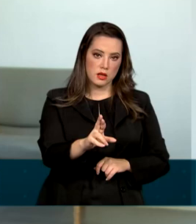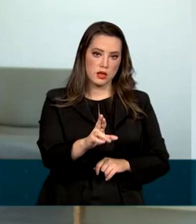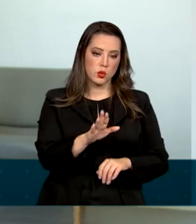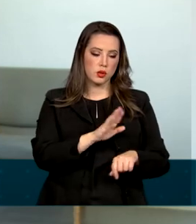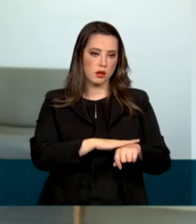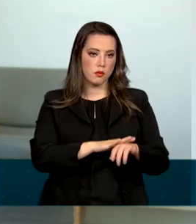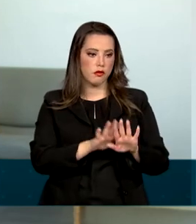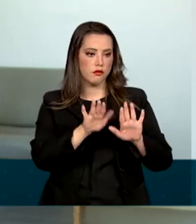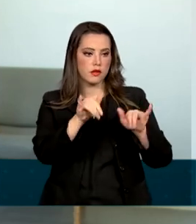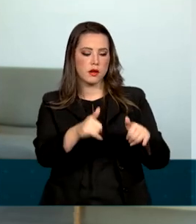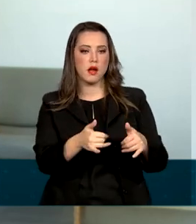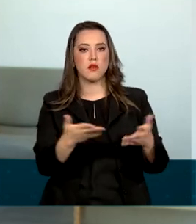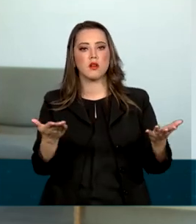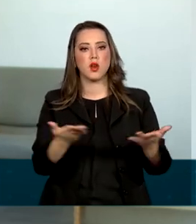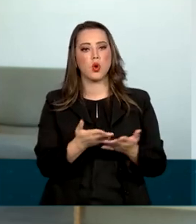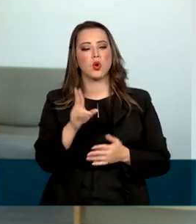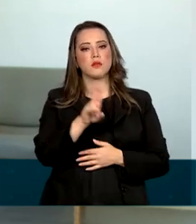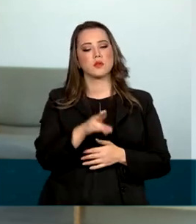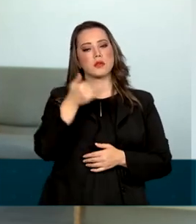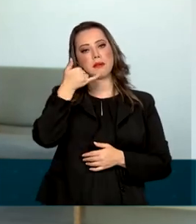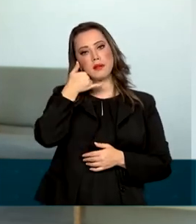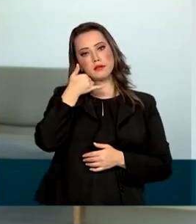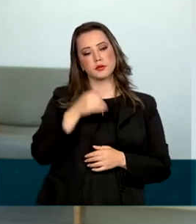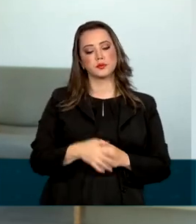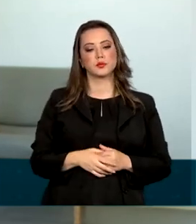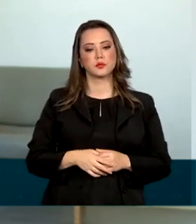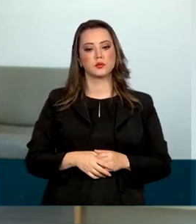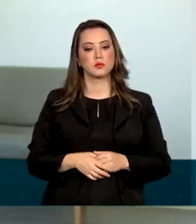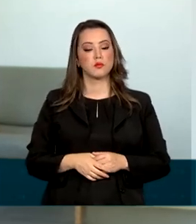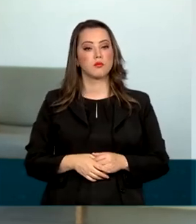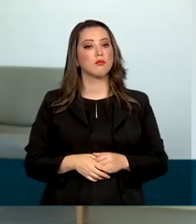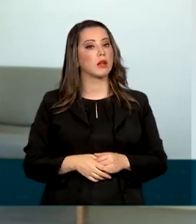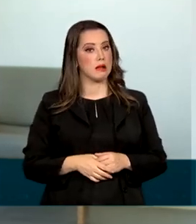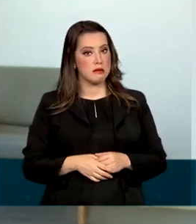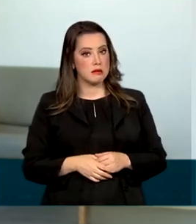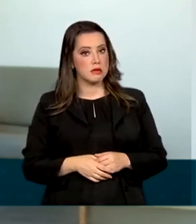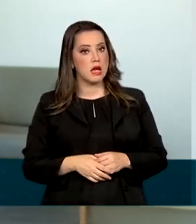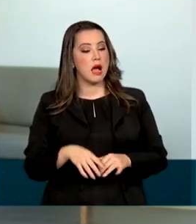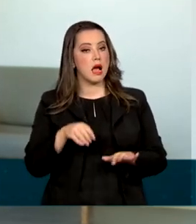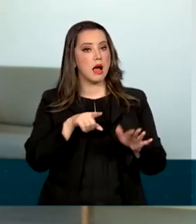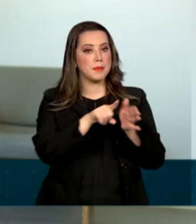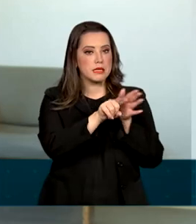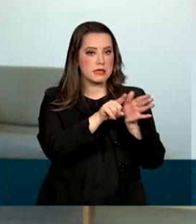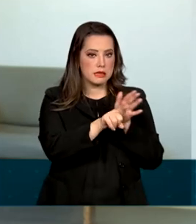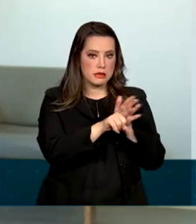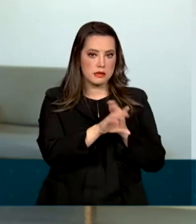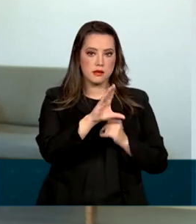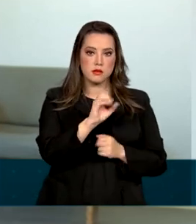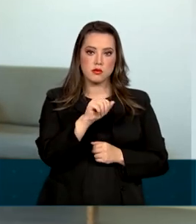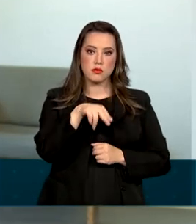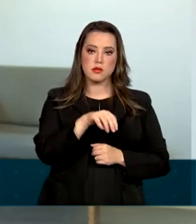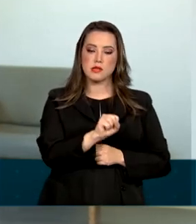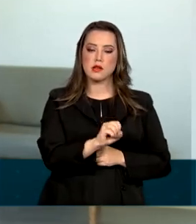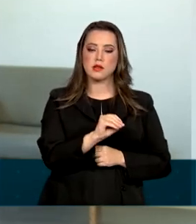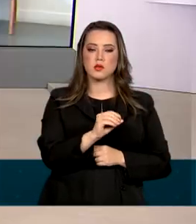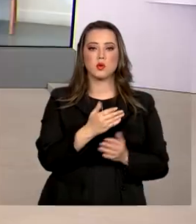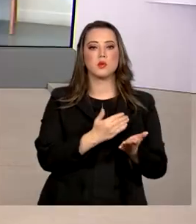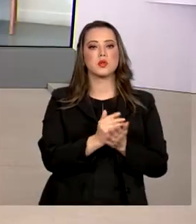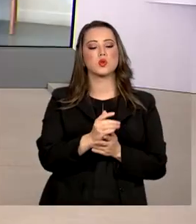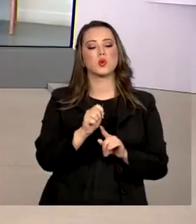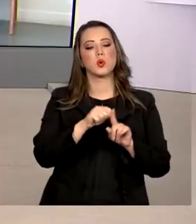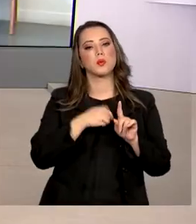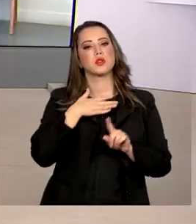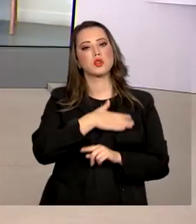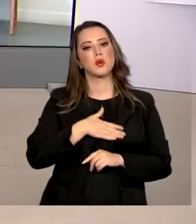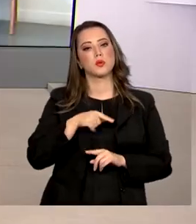deve ser feita com atendimento telefônico. A coleta do Censo começou em agosto deste ano. Renata, eu volto com você aí no